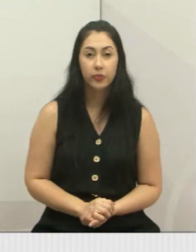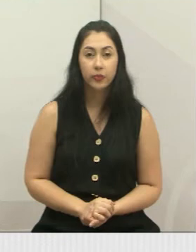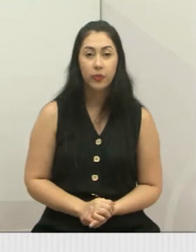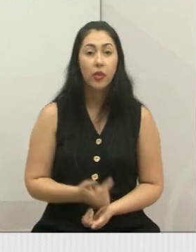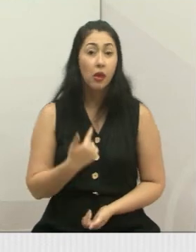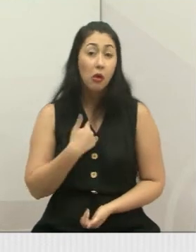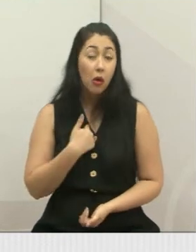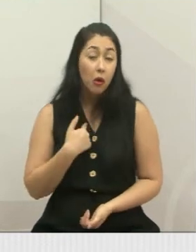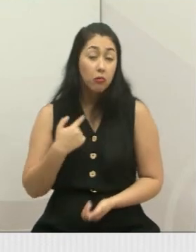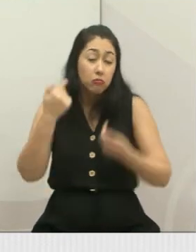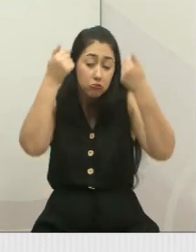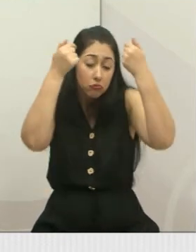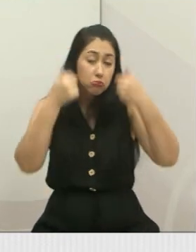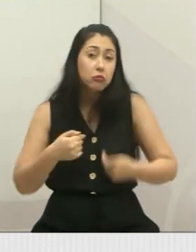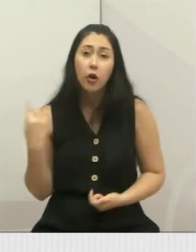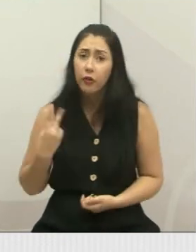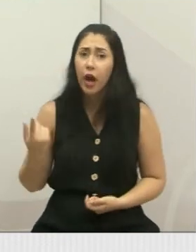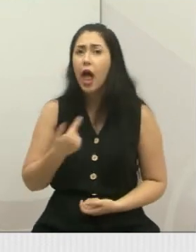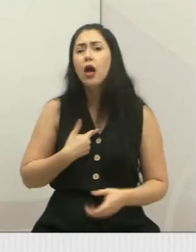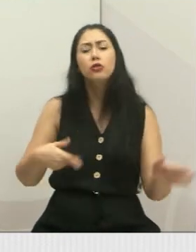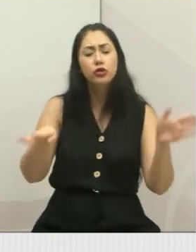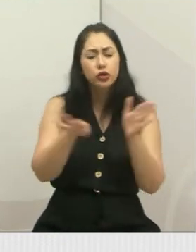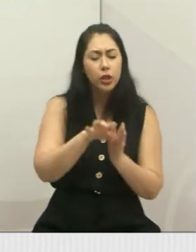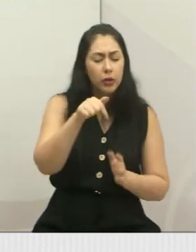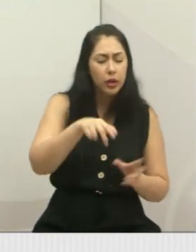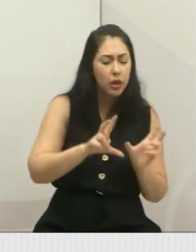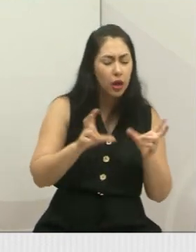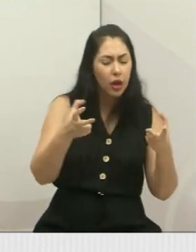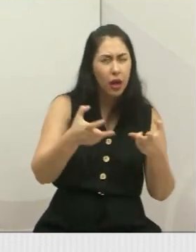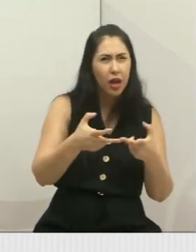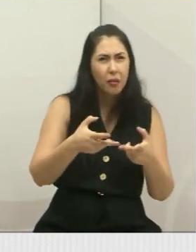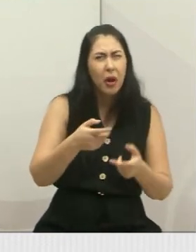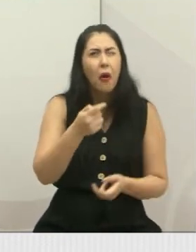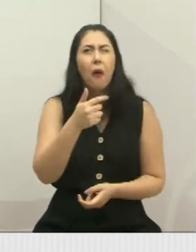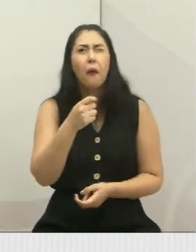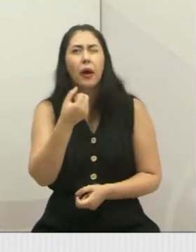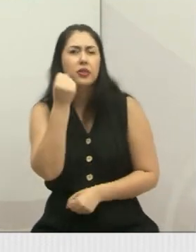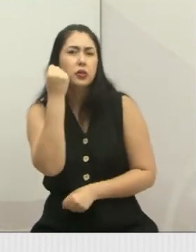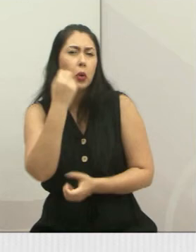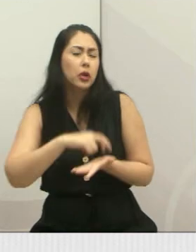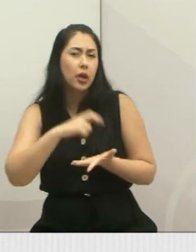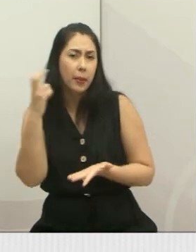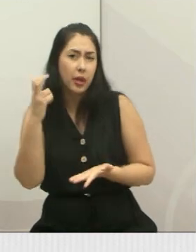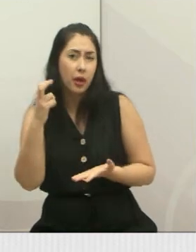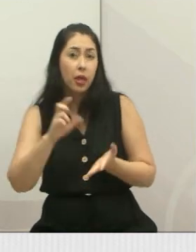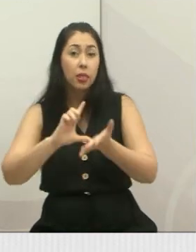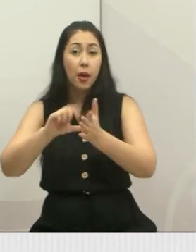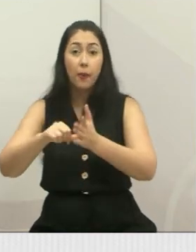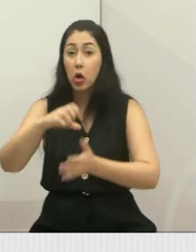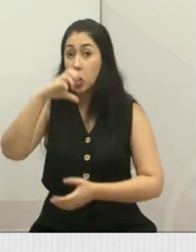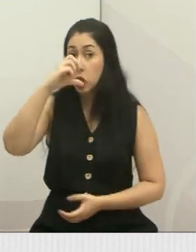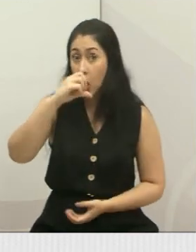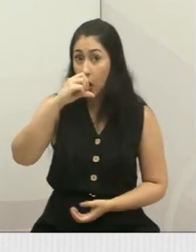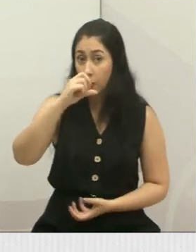sou aquele verador que eu chego aqui na Câmara Municipal, 10 para as 8, quando der 9 horas eu vou para os bairros